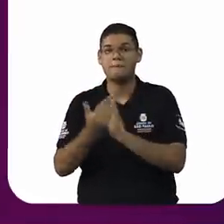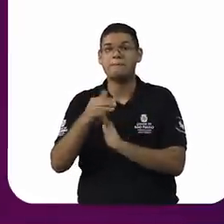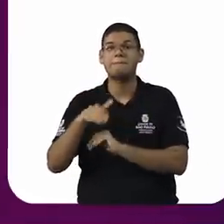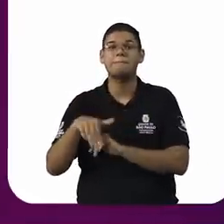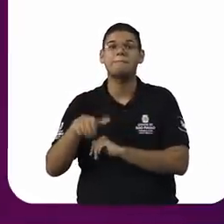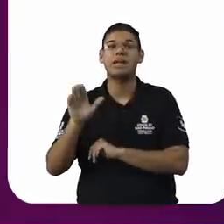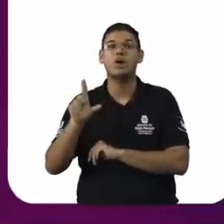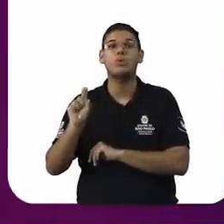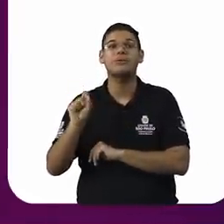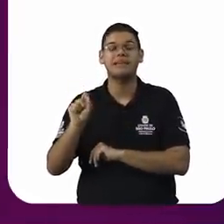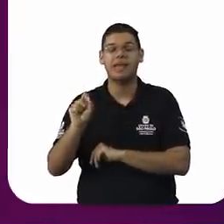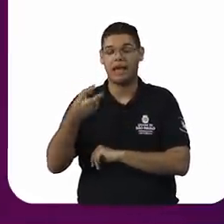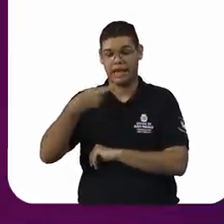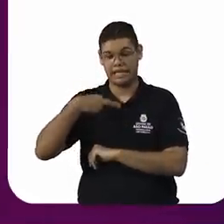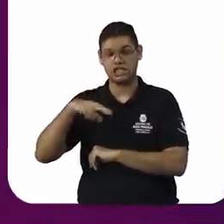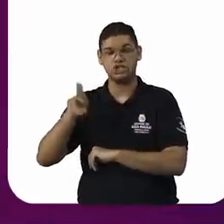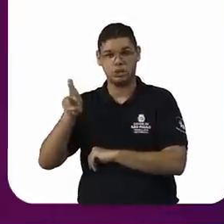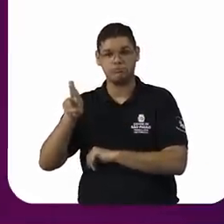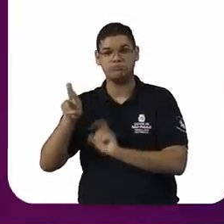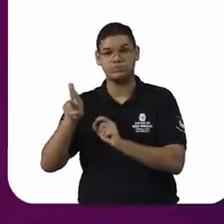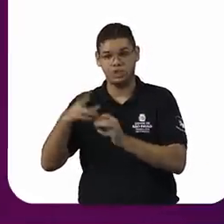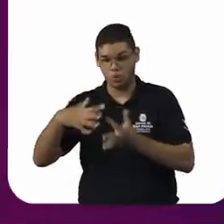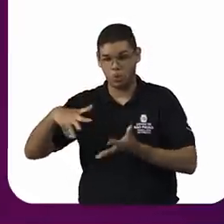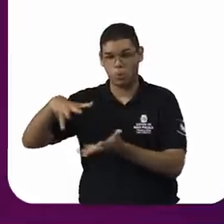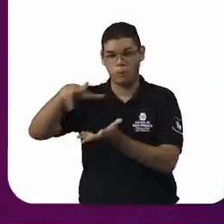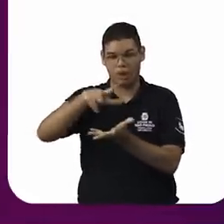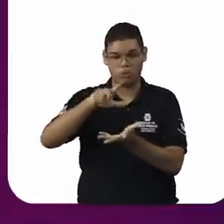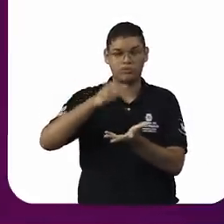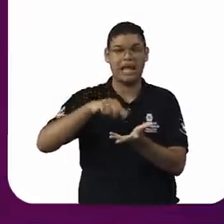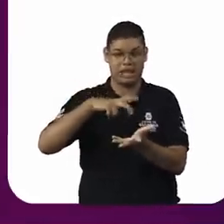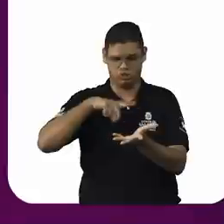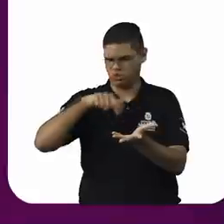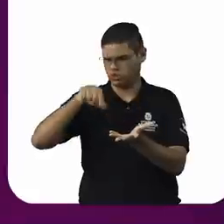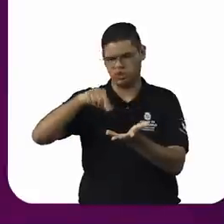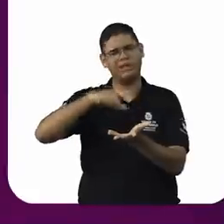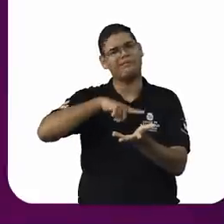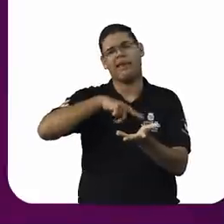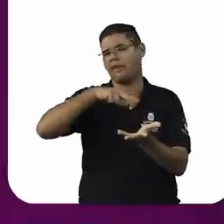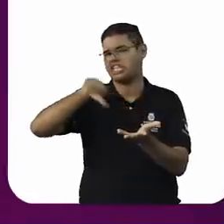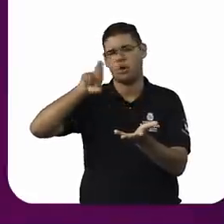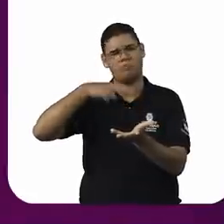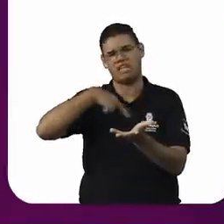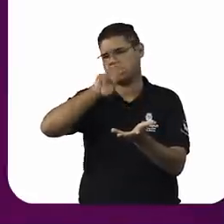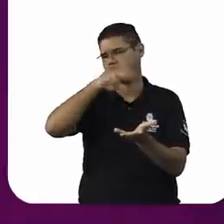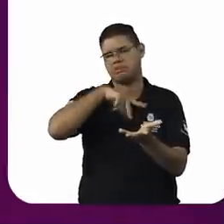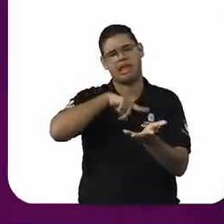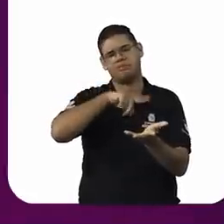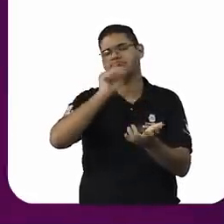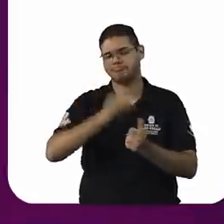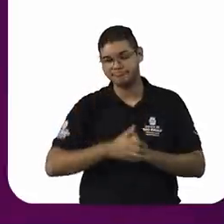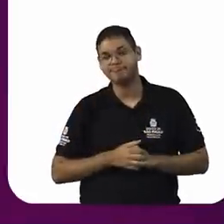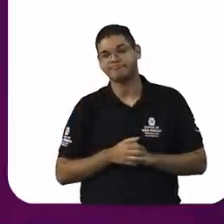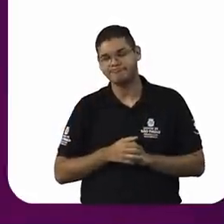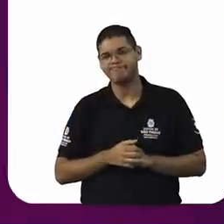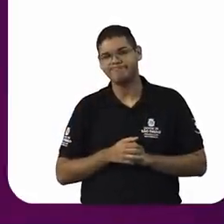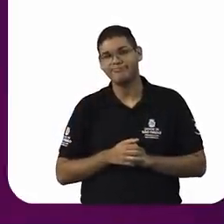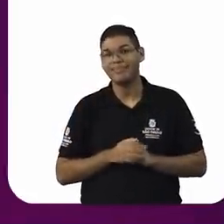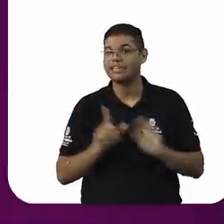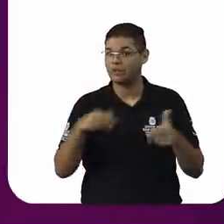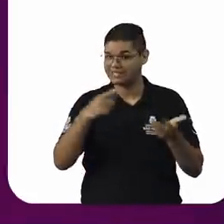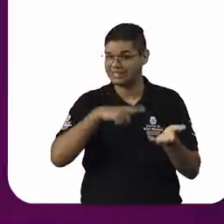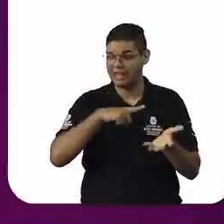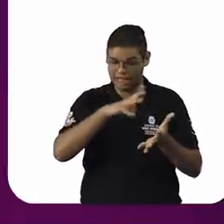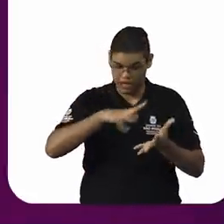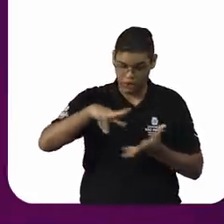intolerância religiosa, que é um fenômeno global e um fenômeno mundial. Então, você tem a intolerância religiosa no mundo